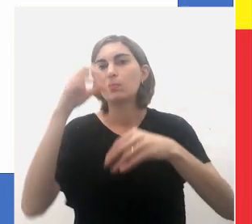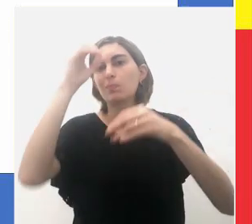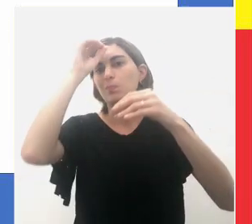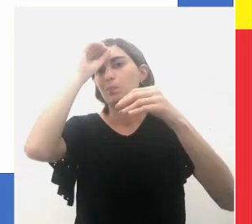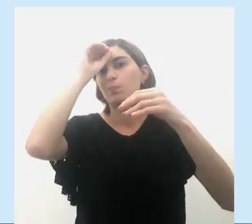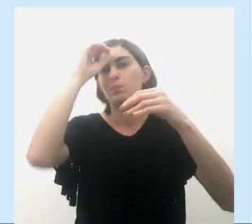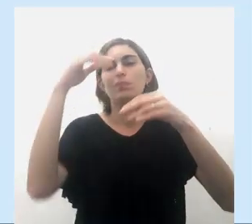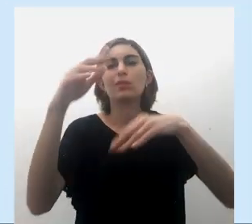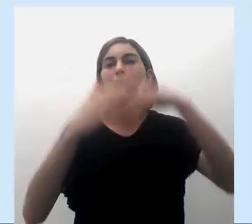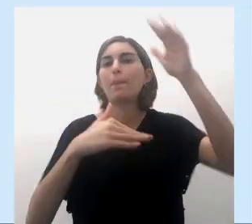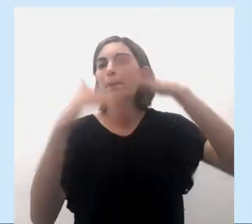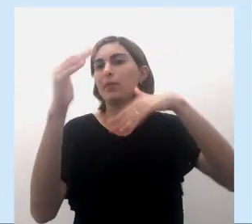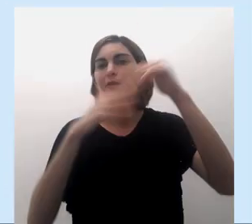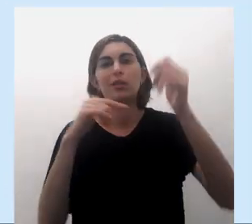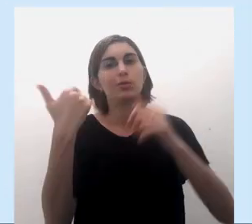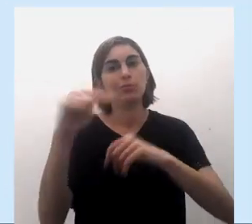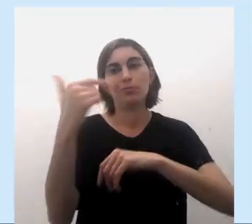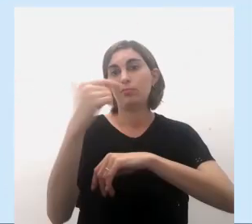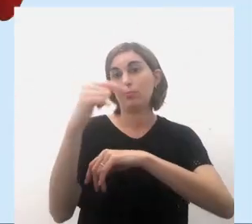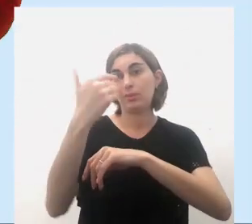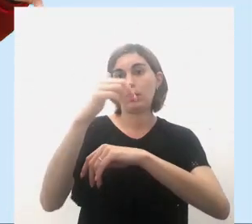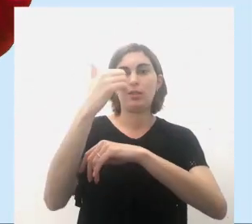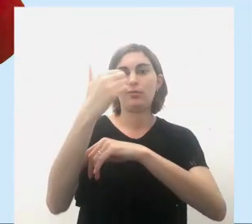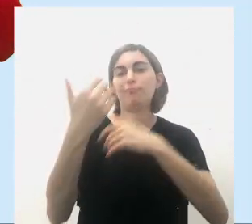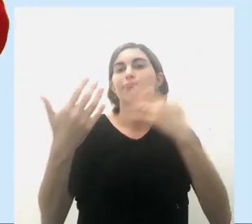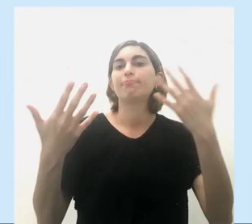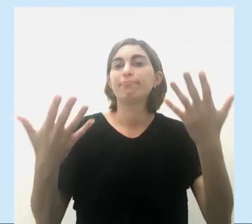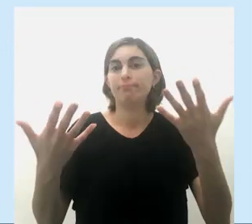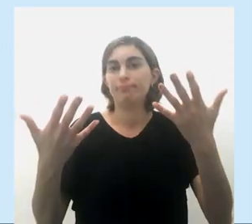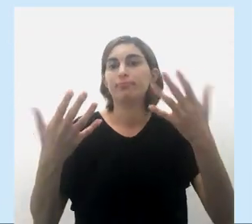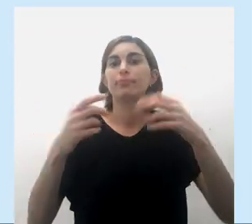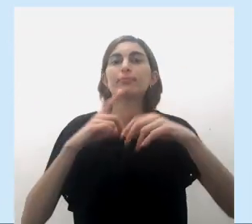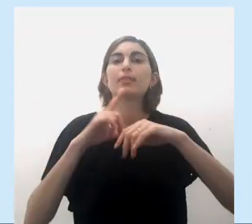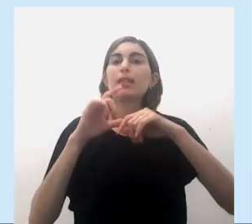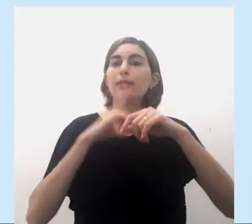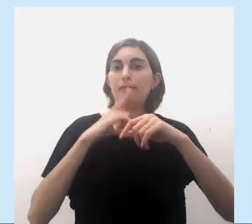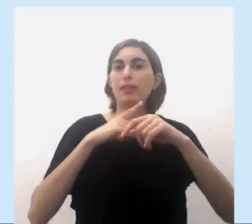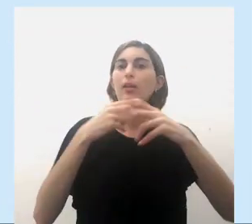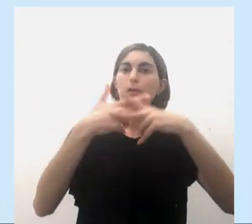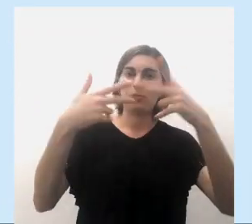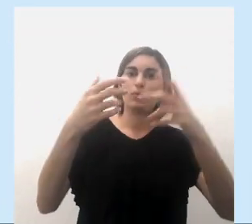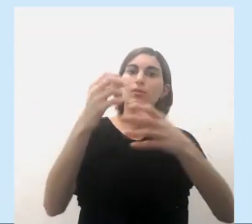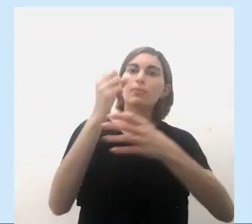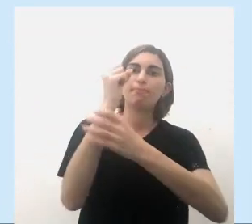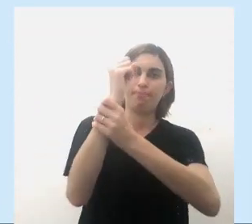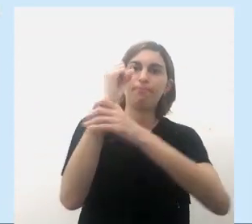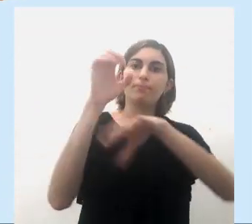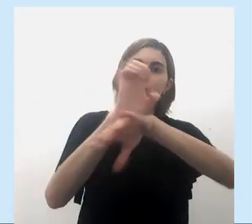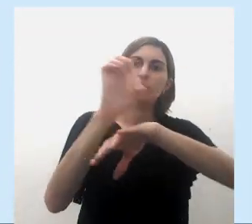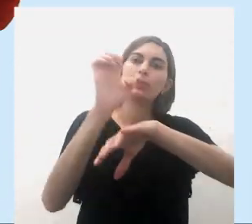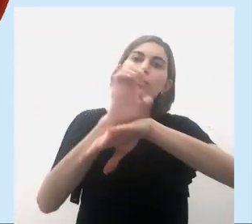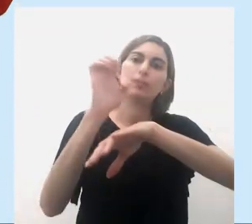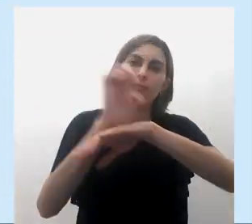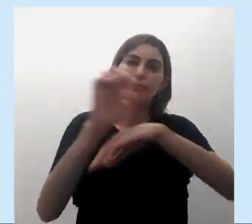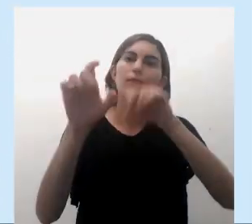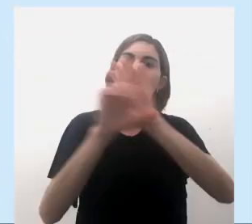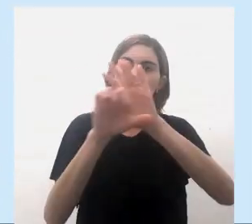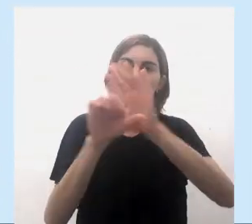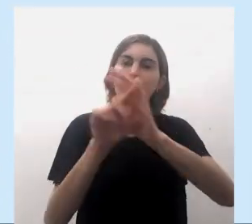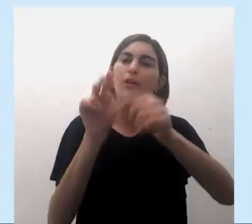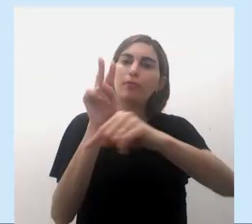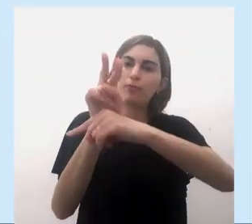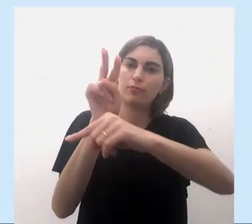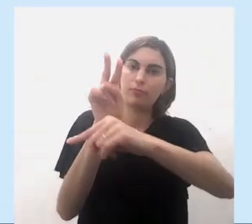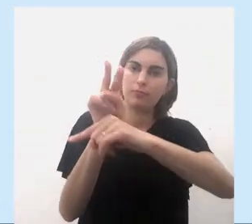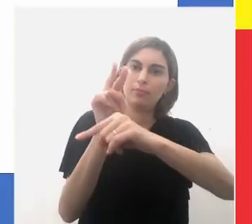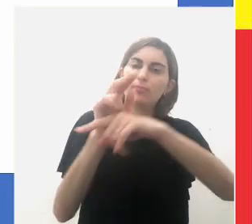incapazes. Se são incapazes, vai ter algum órgão, algum dispositivo legal do Estado, o Estado vai ter que ampará